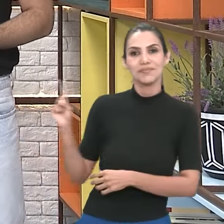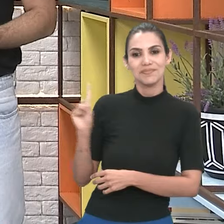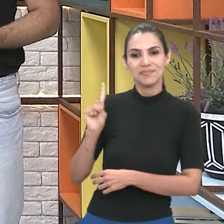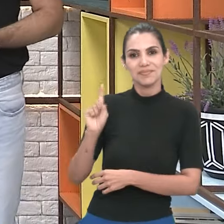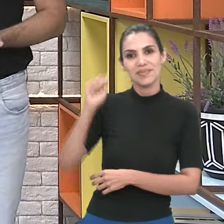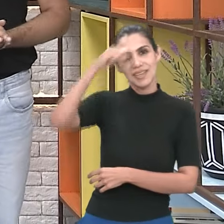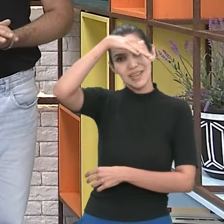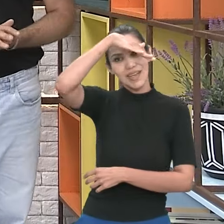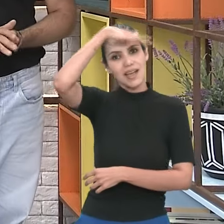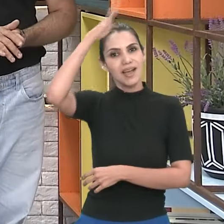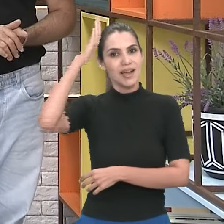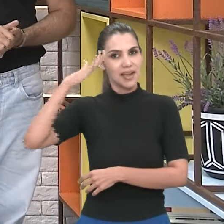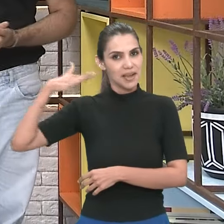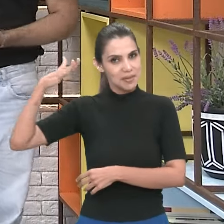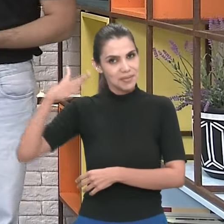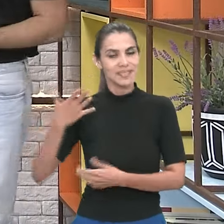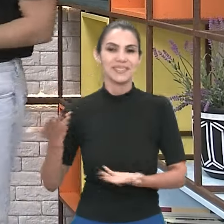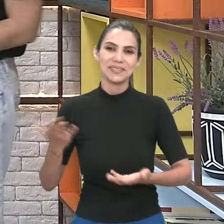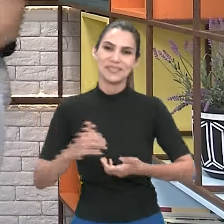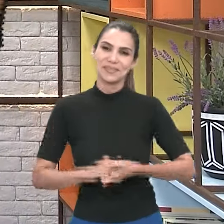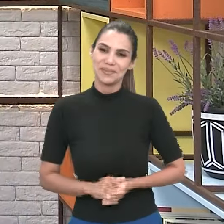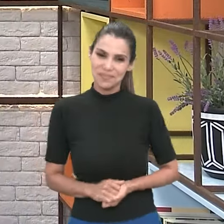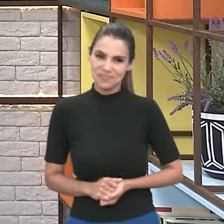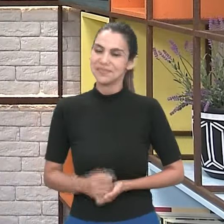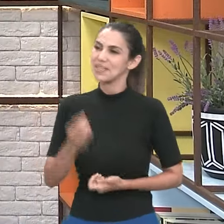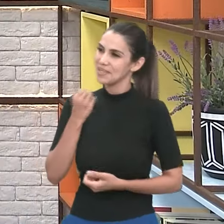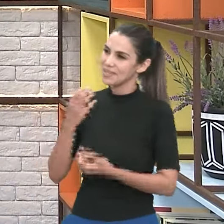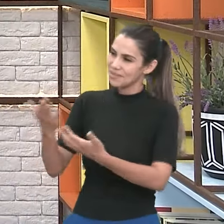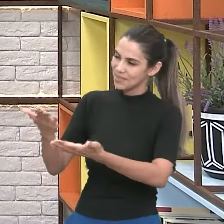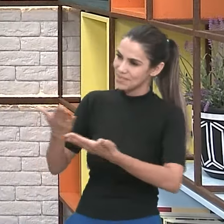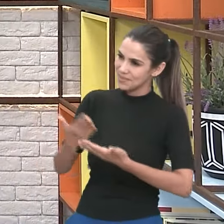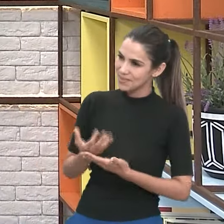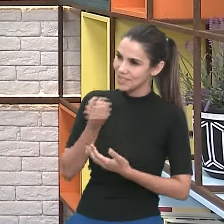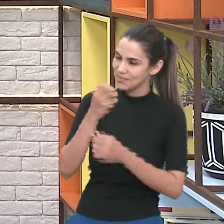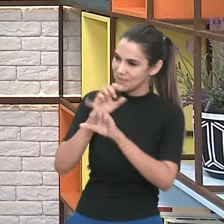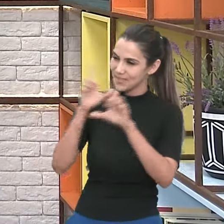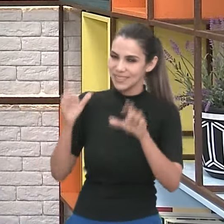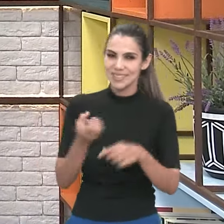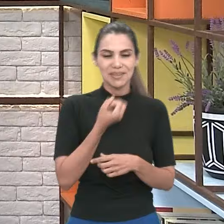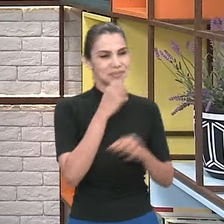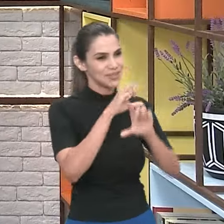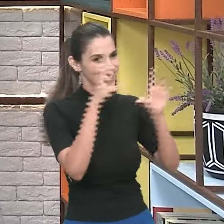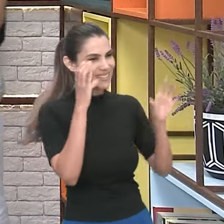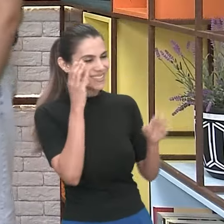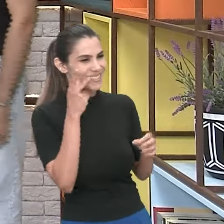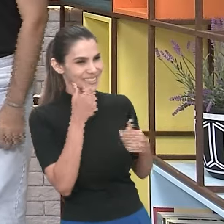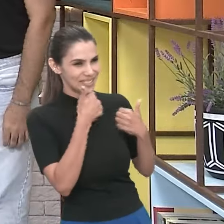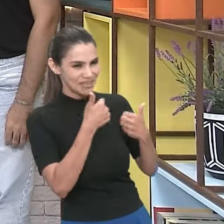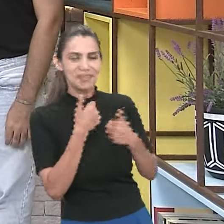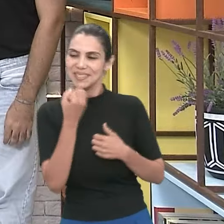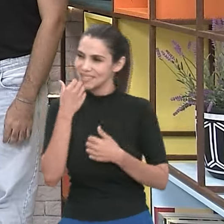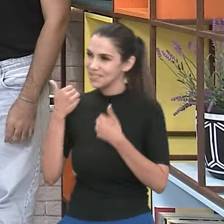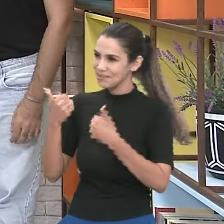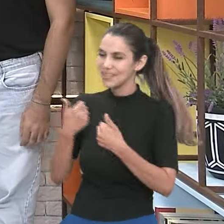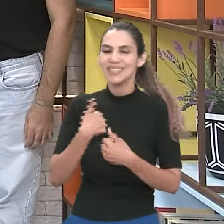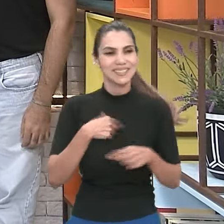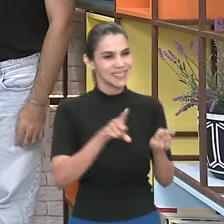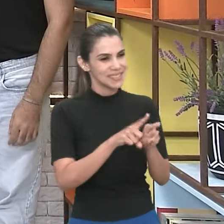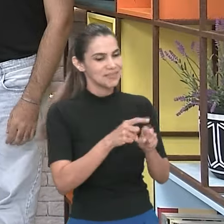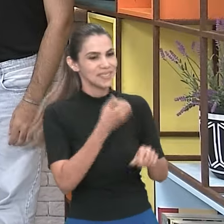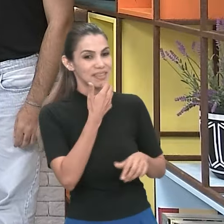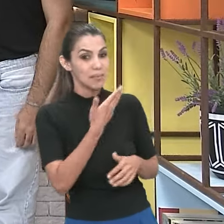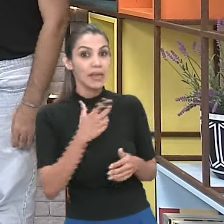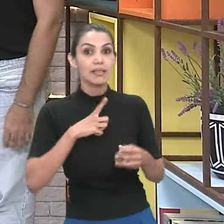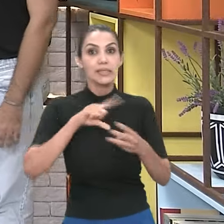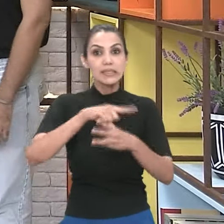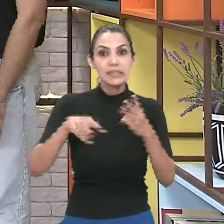é o Amadeus Pamplona, que está de volta então, chegando aqui. Seja muito bem-vindo, bom dia. Bom dia, Cássio. Tudo bem? Tudo bem. E você? Estou bem também. E olha, a